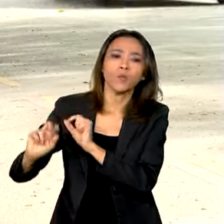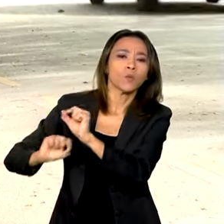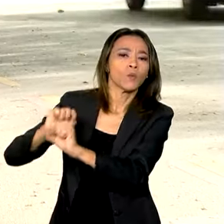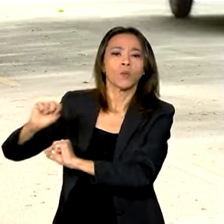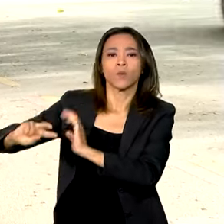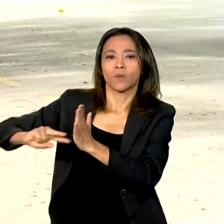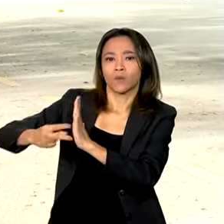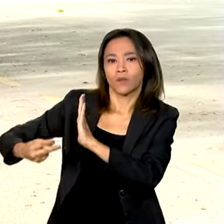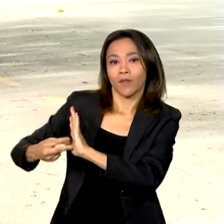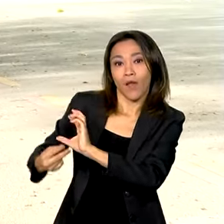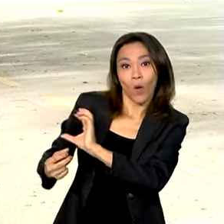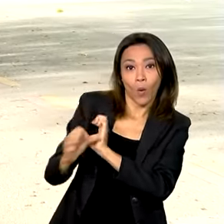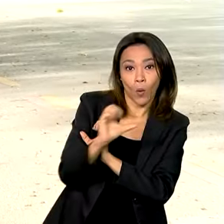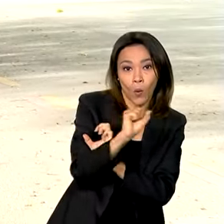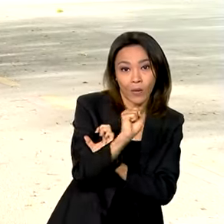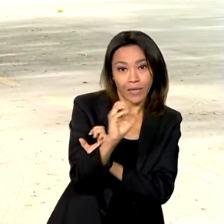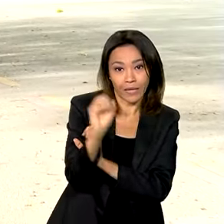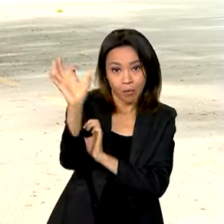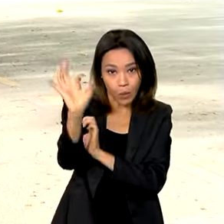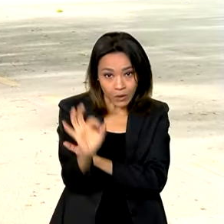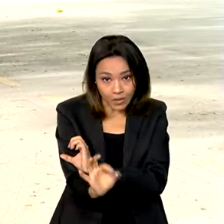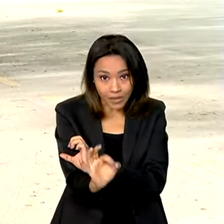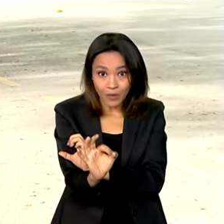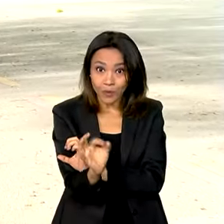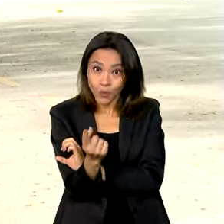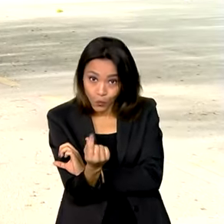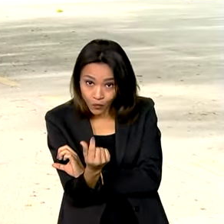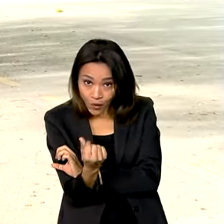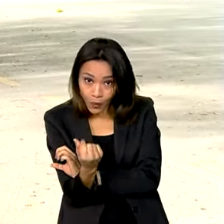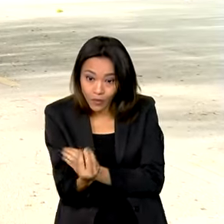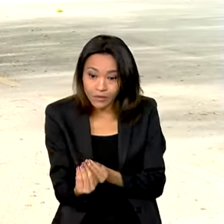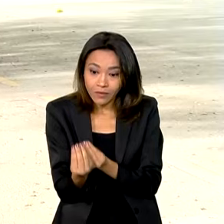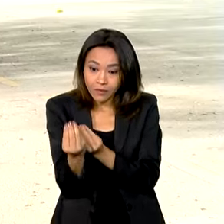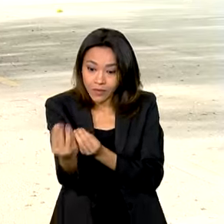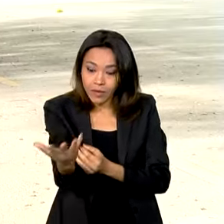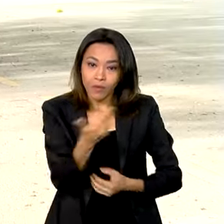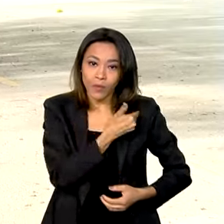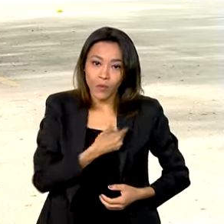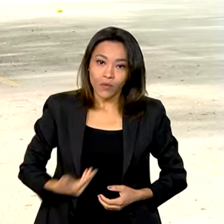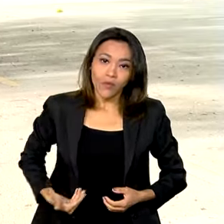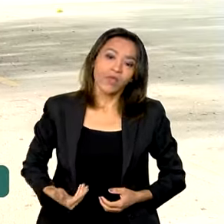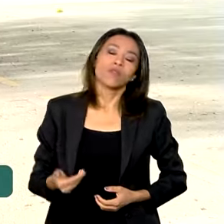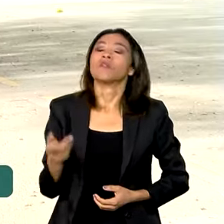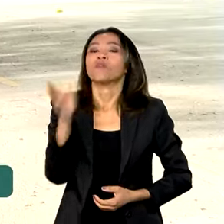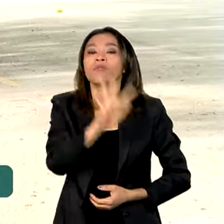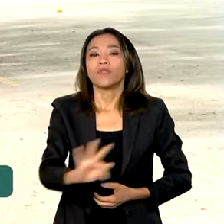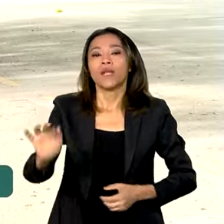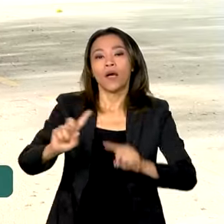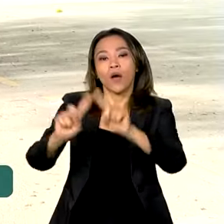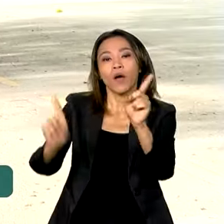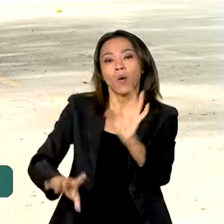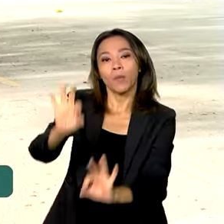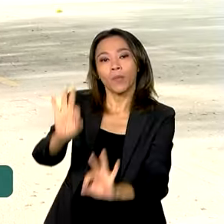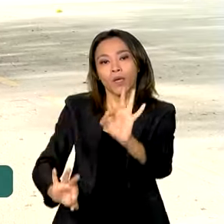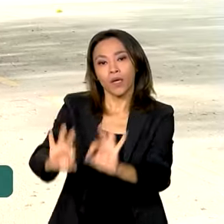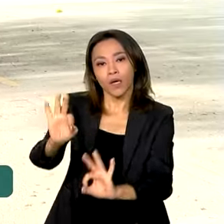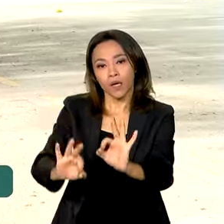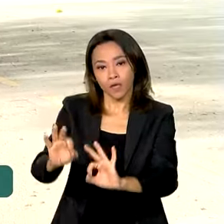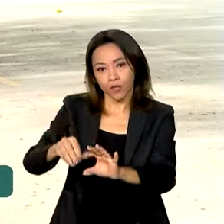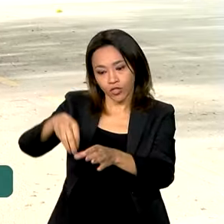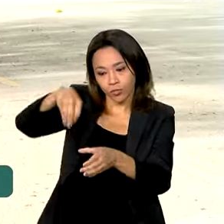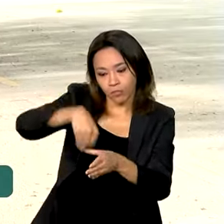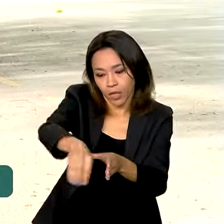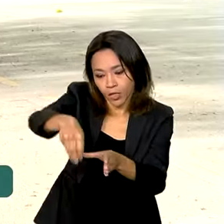80% do valor total disponibilizado pelo governo federal para o plano Safra 2023-2024,